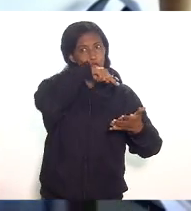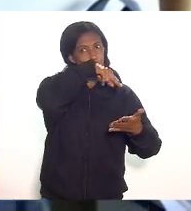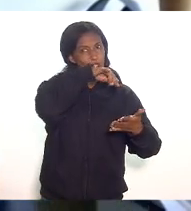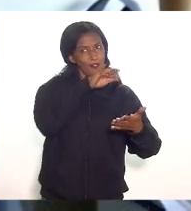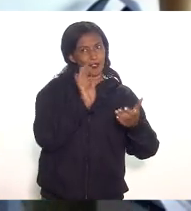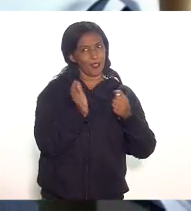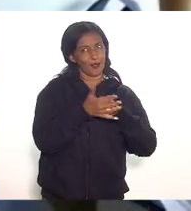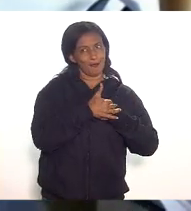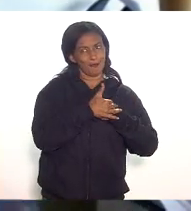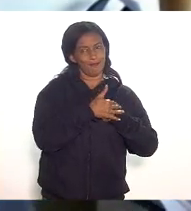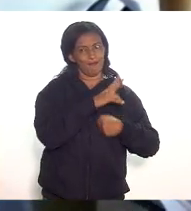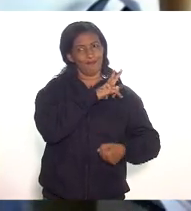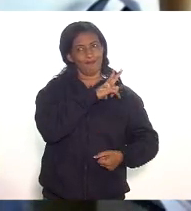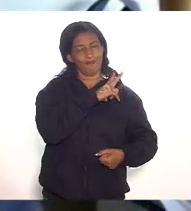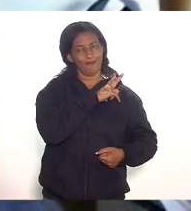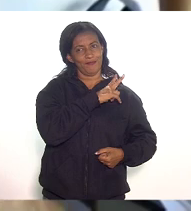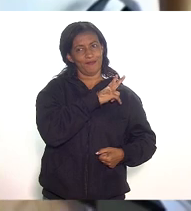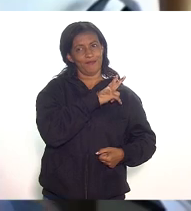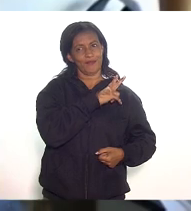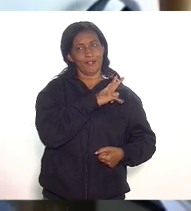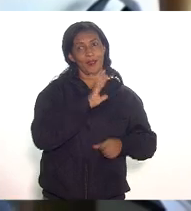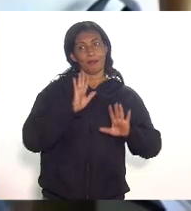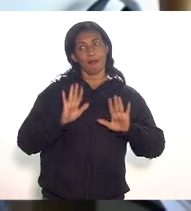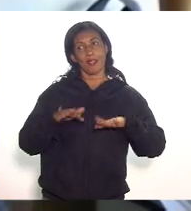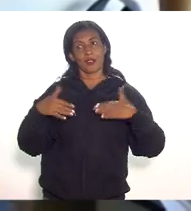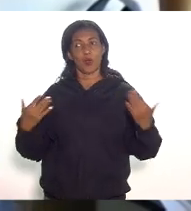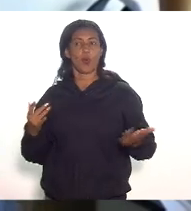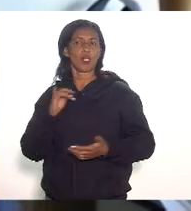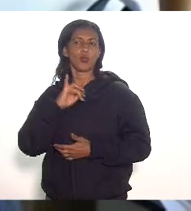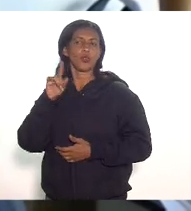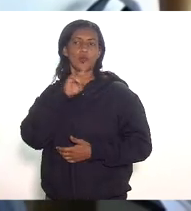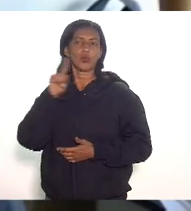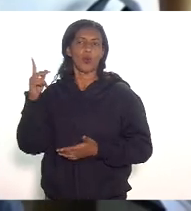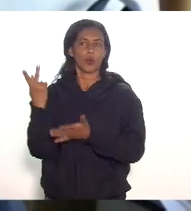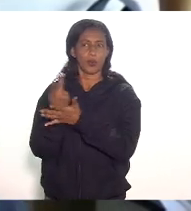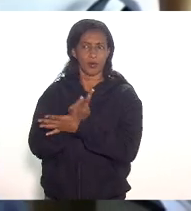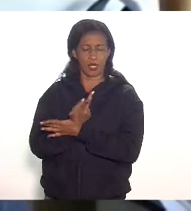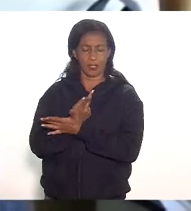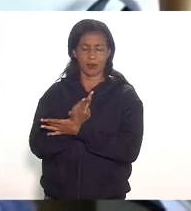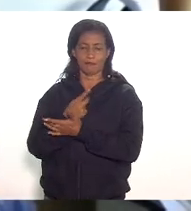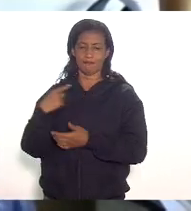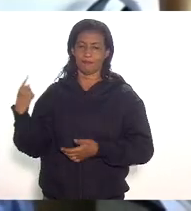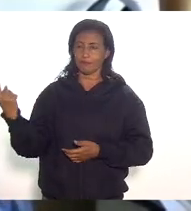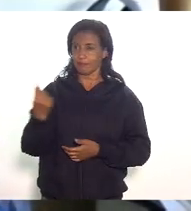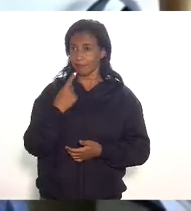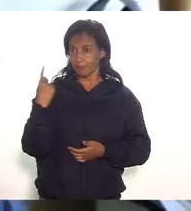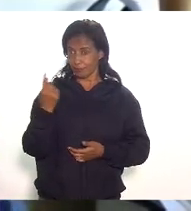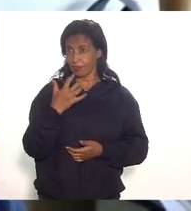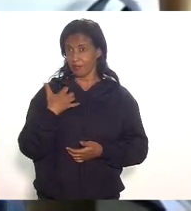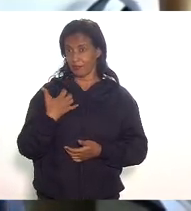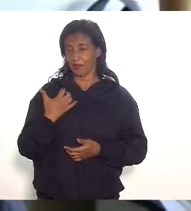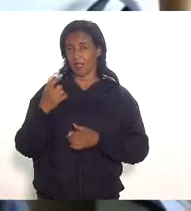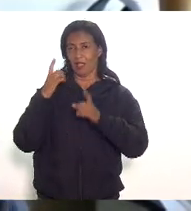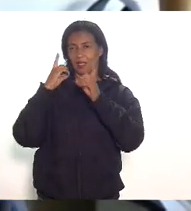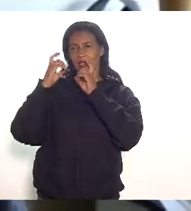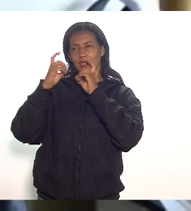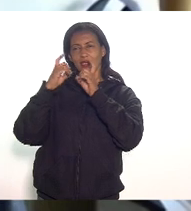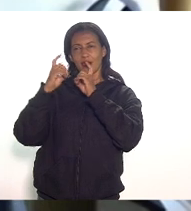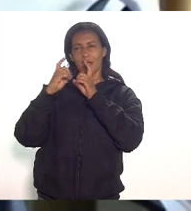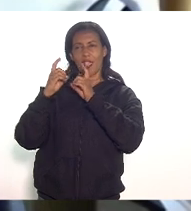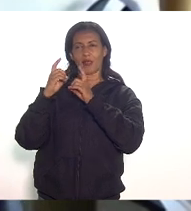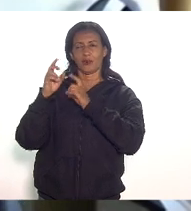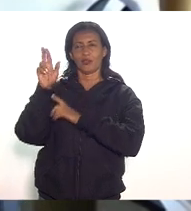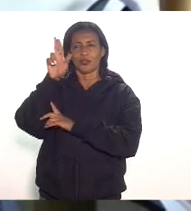mas enquanto isso não acontece nós queremos utilizar já a matriz em sumo produto da